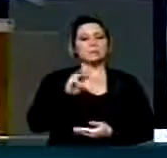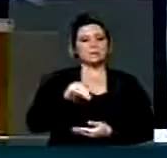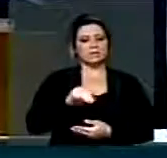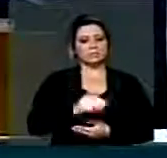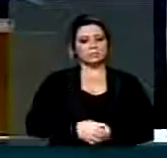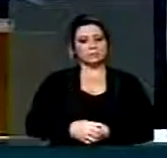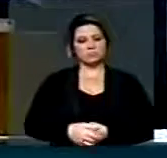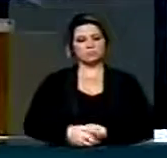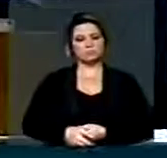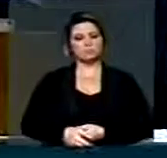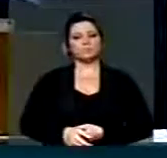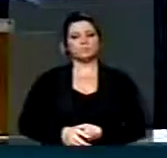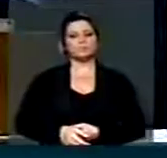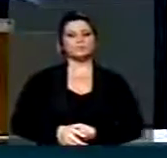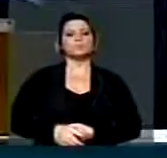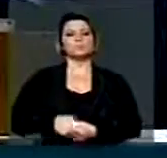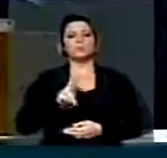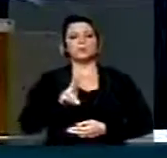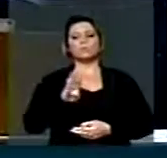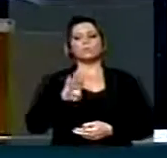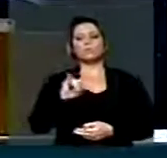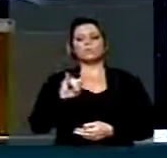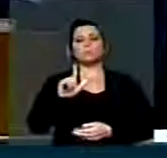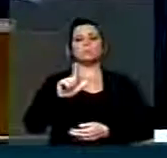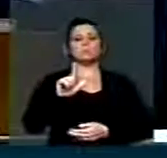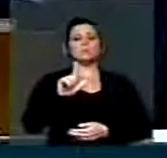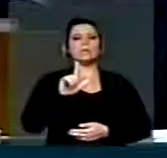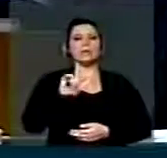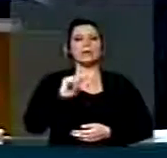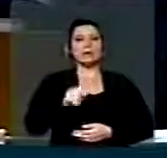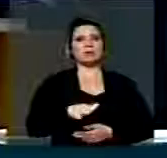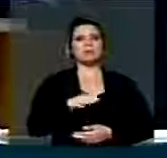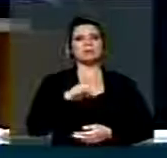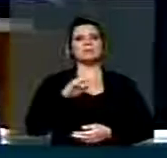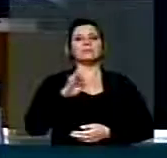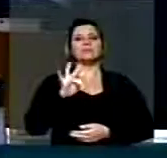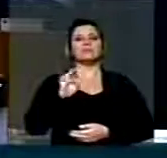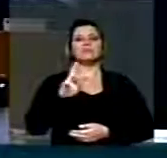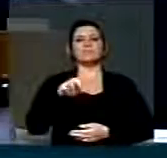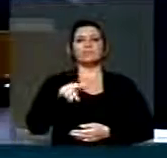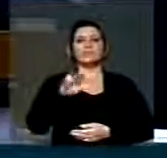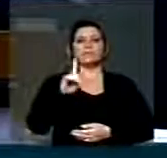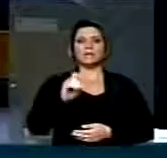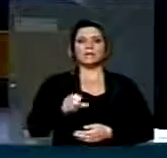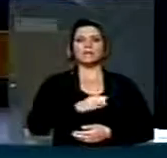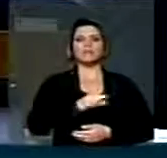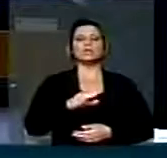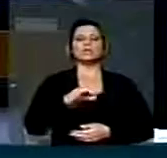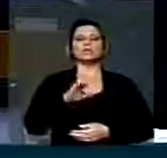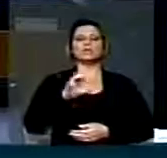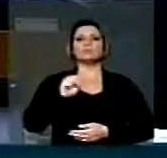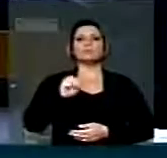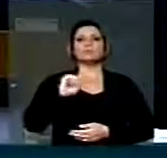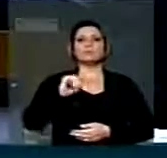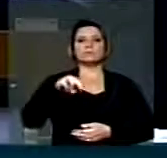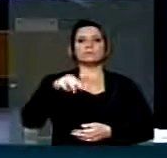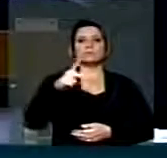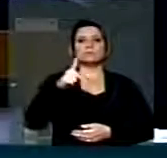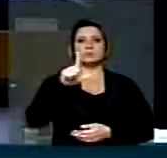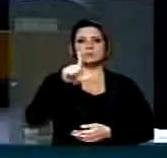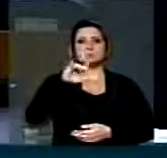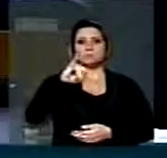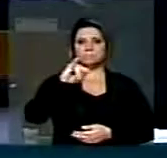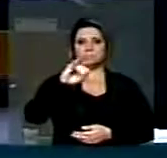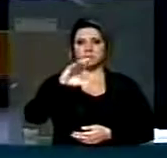Fernando Ferro, Rubiali, Fernando Ferro, Simplício e o deputado Leonardo Monteiro. Daí encerra um